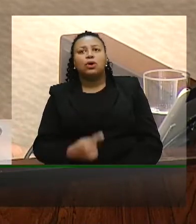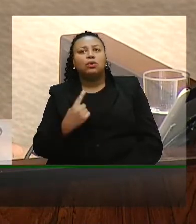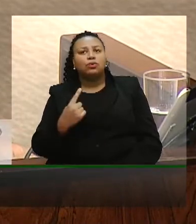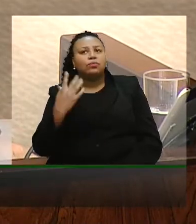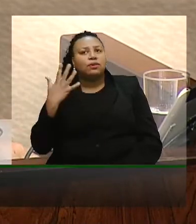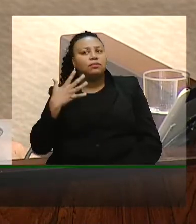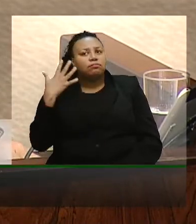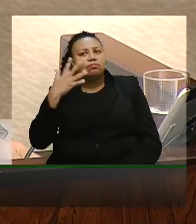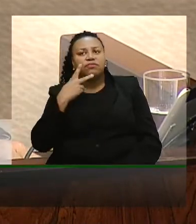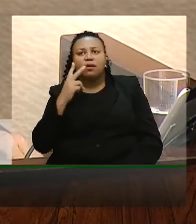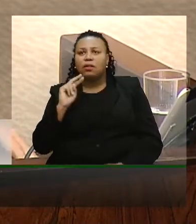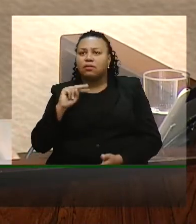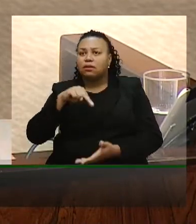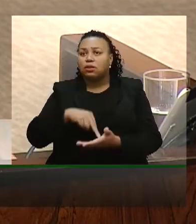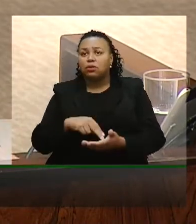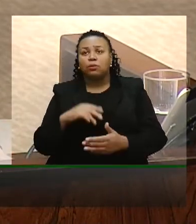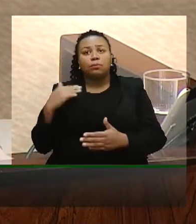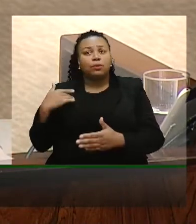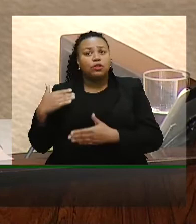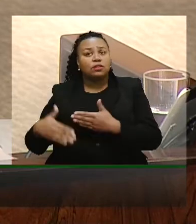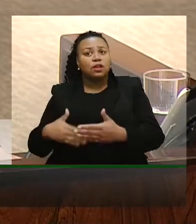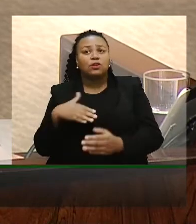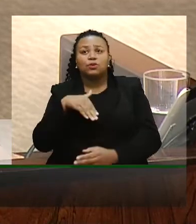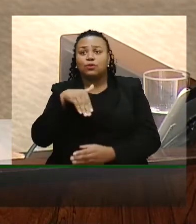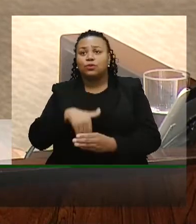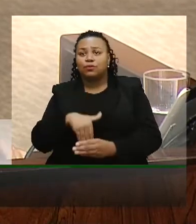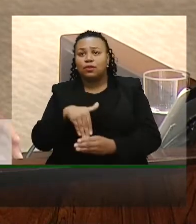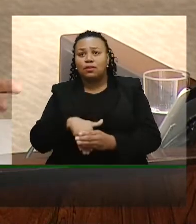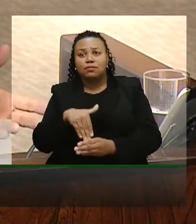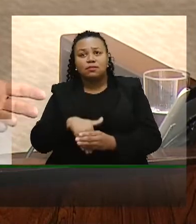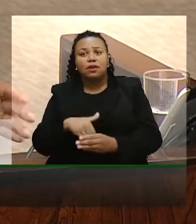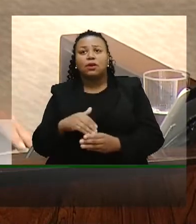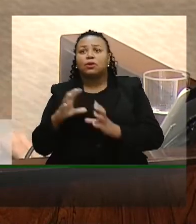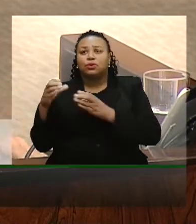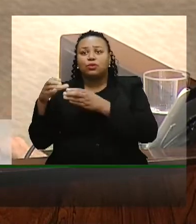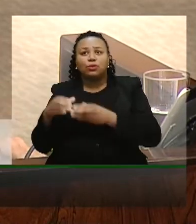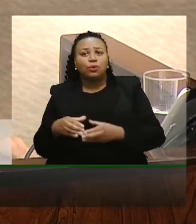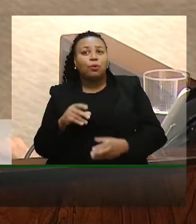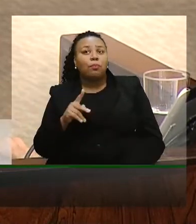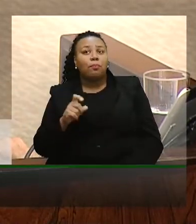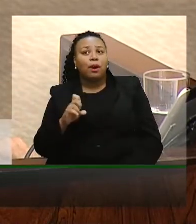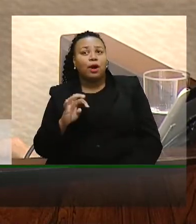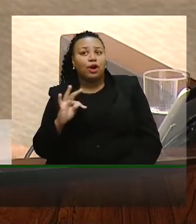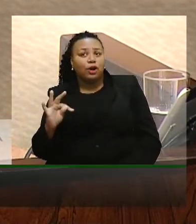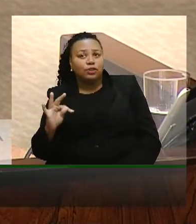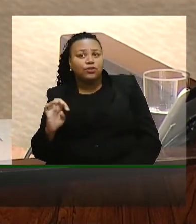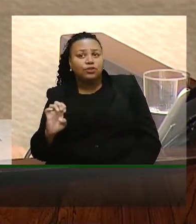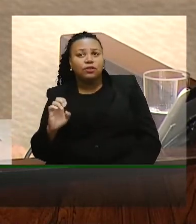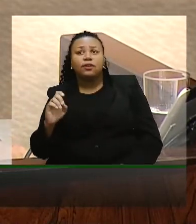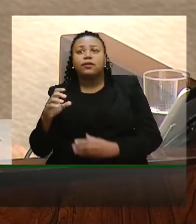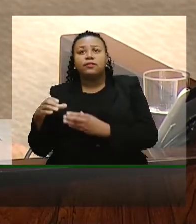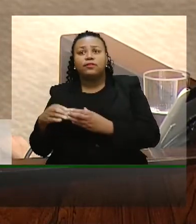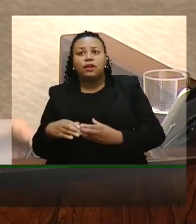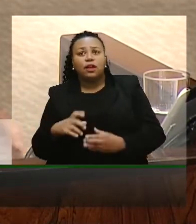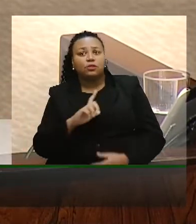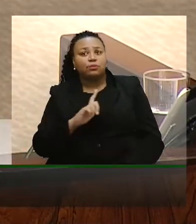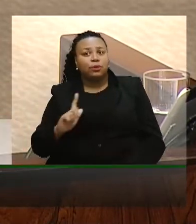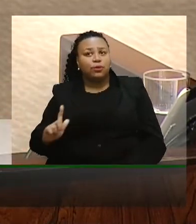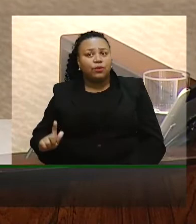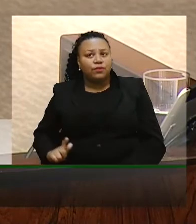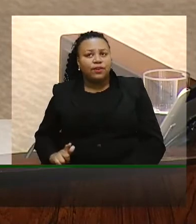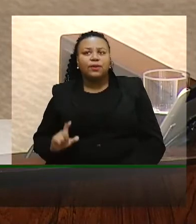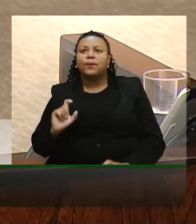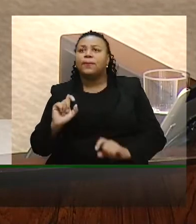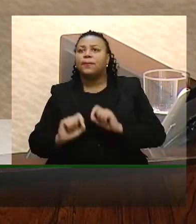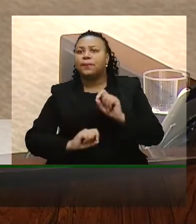falas aqui na tribuna durante o processo de votação do pacote enviado pelo governador Eduardo Leite era